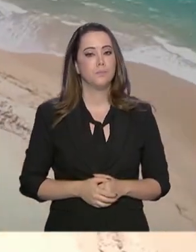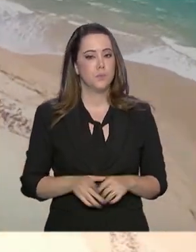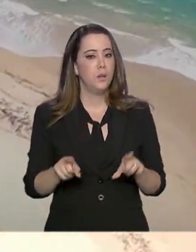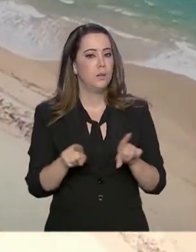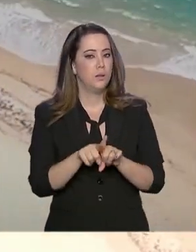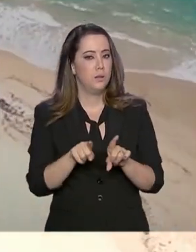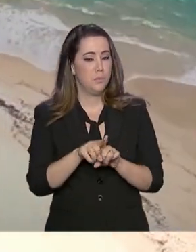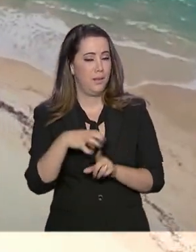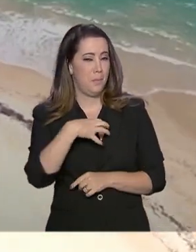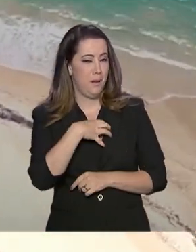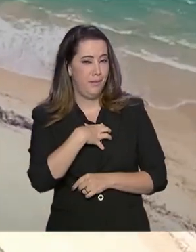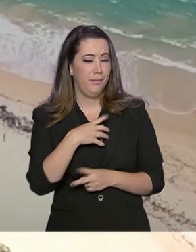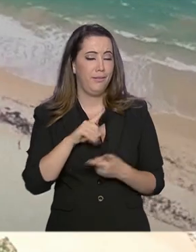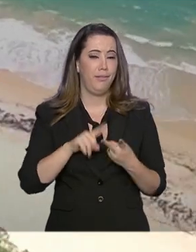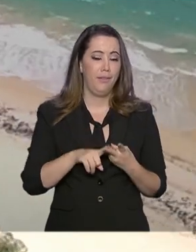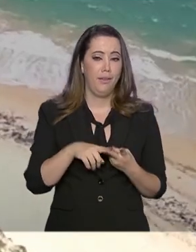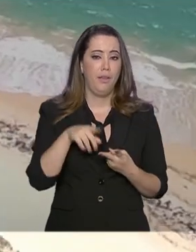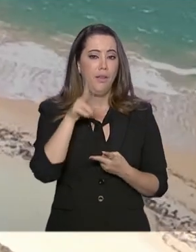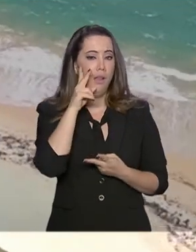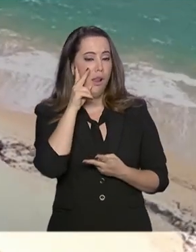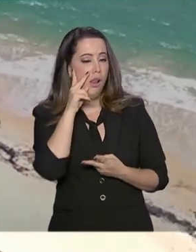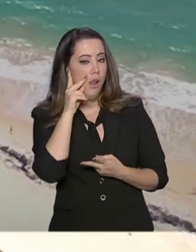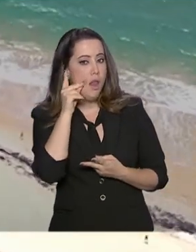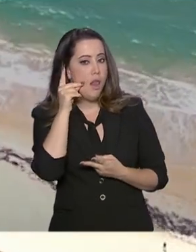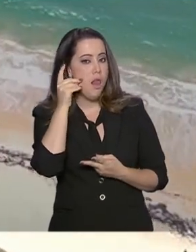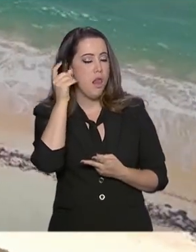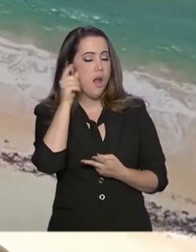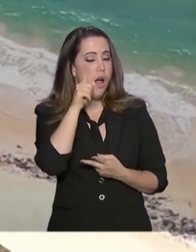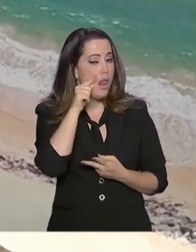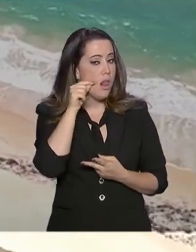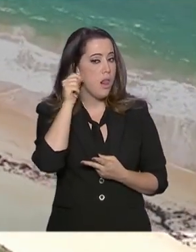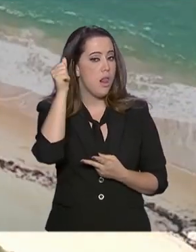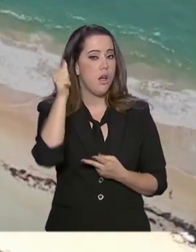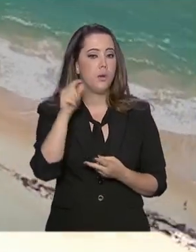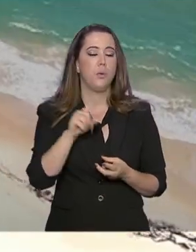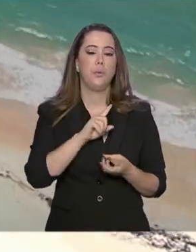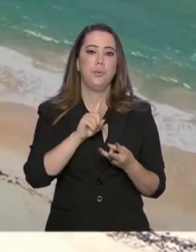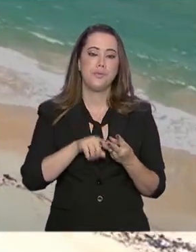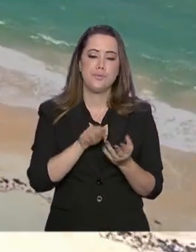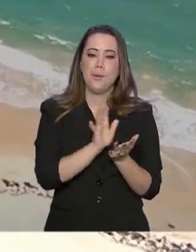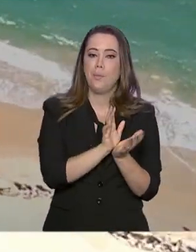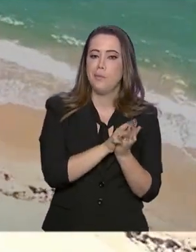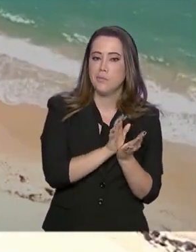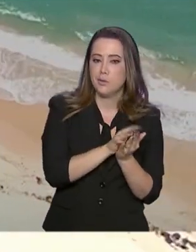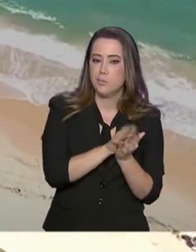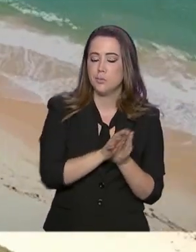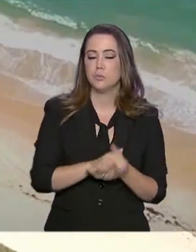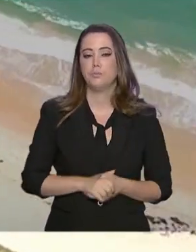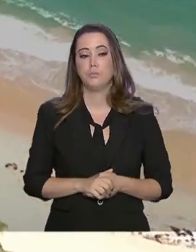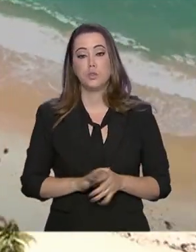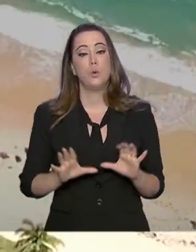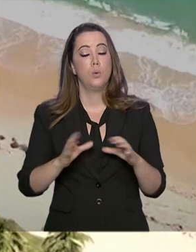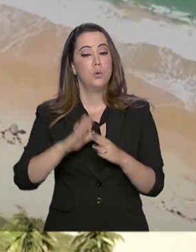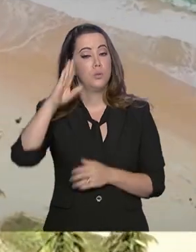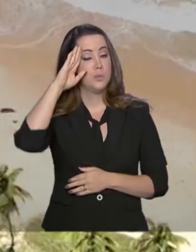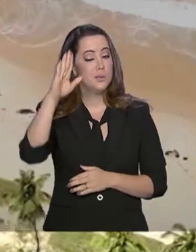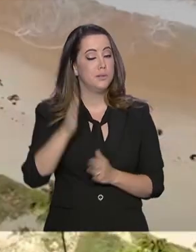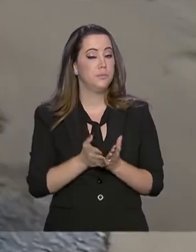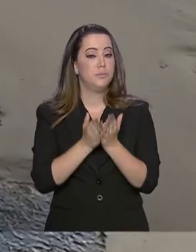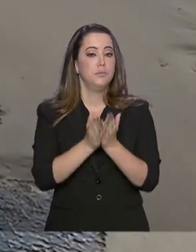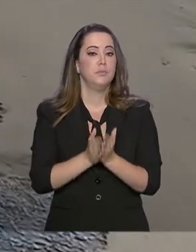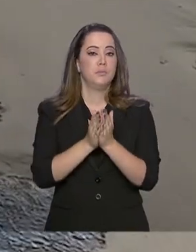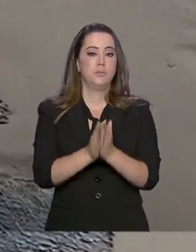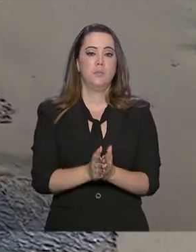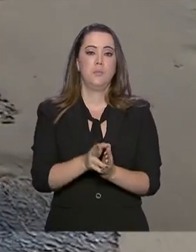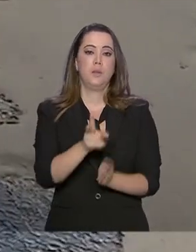de Maragogi e Ponta do Mangue, em Alagoas e São José da Coroa Grande, em Pernambuco. Militares da Marinha e